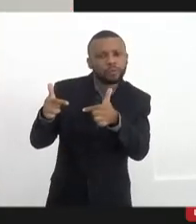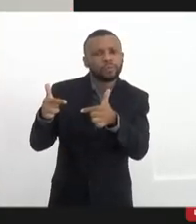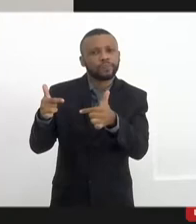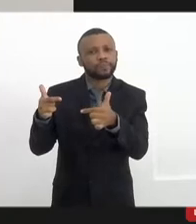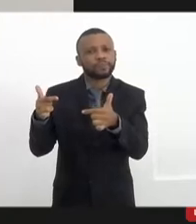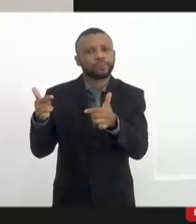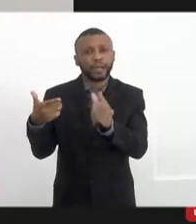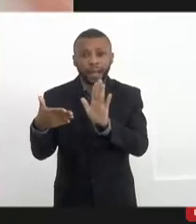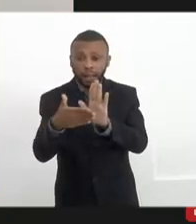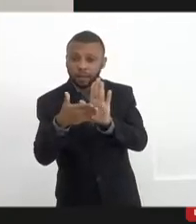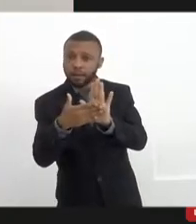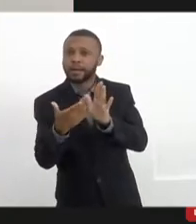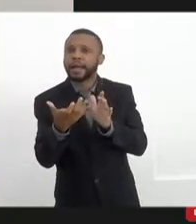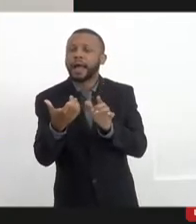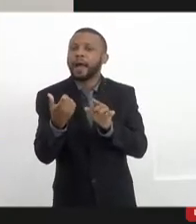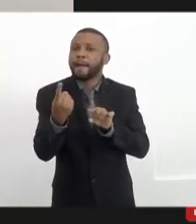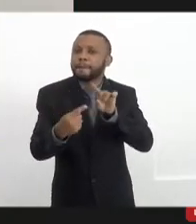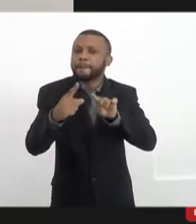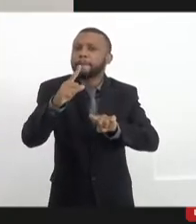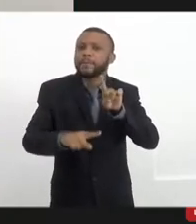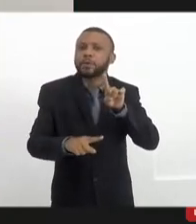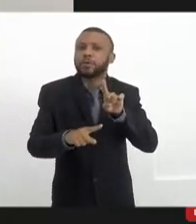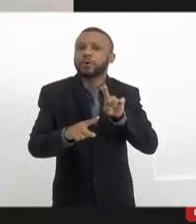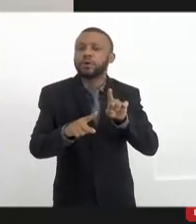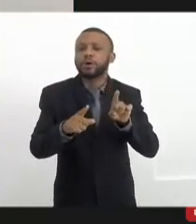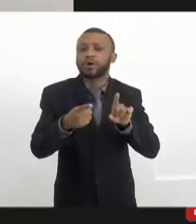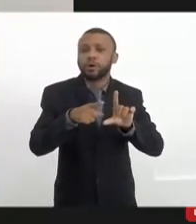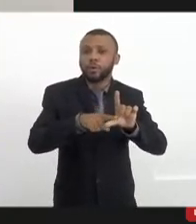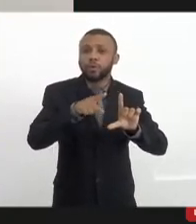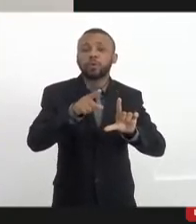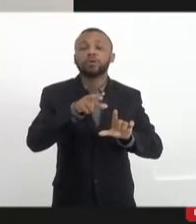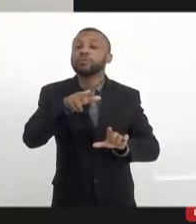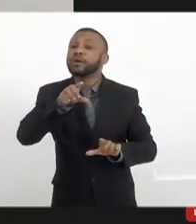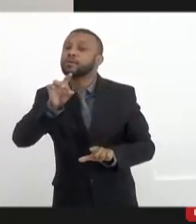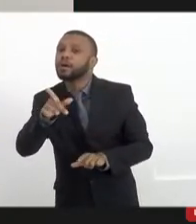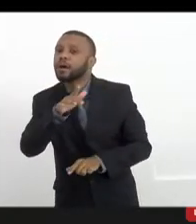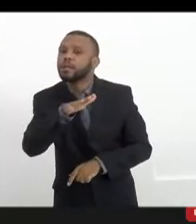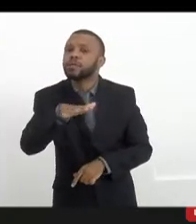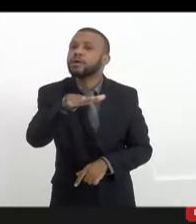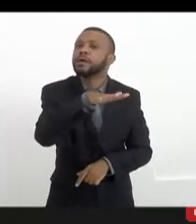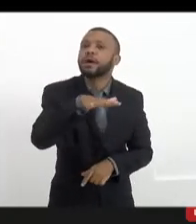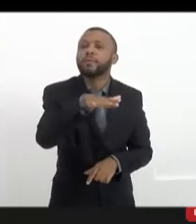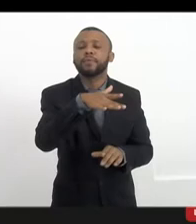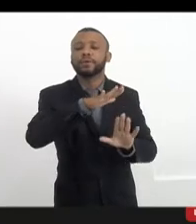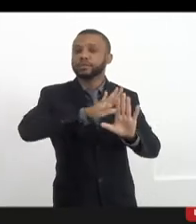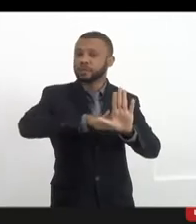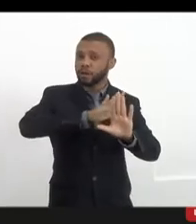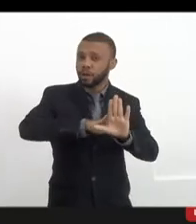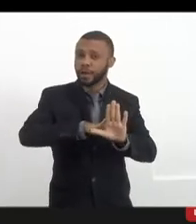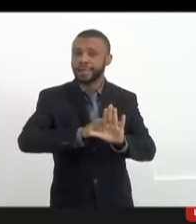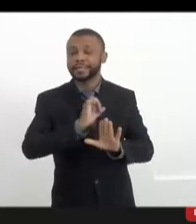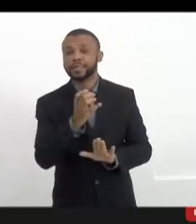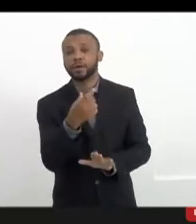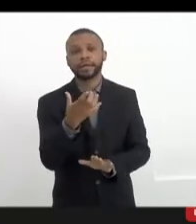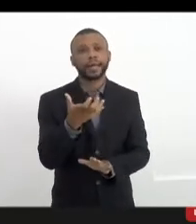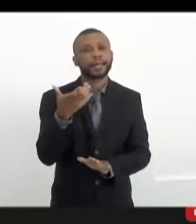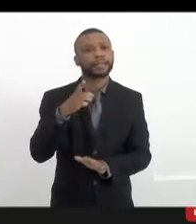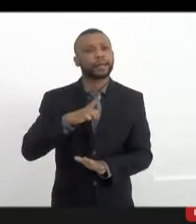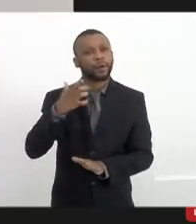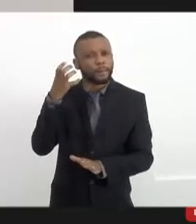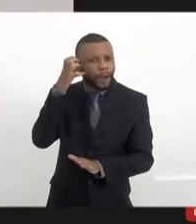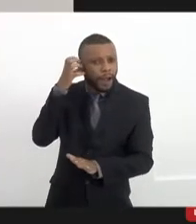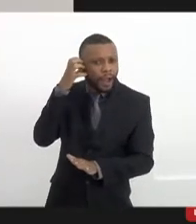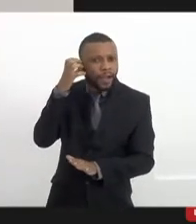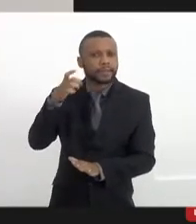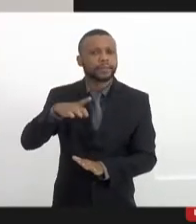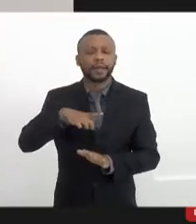quer avançar nos números, não somente no campo ideológico? Como é que a gente faz se a gente quiser ter uma rádio, por exemplo, que